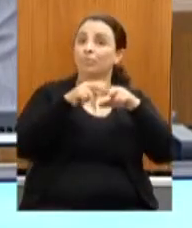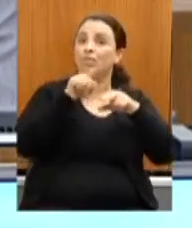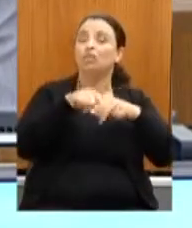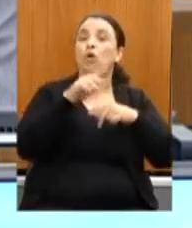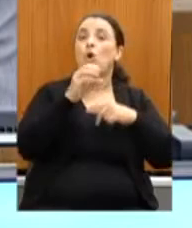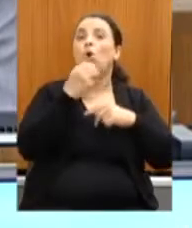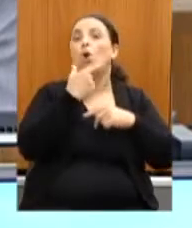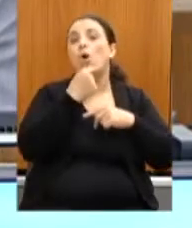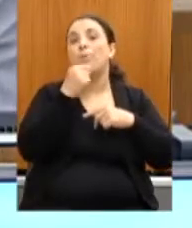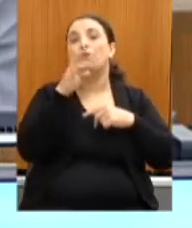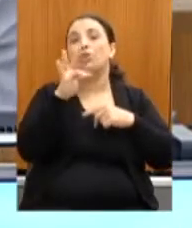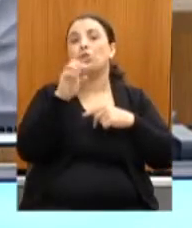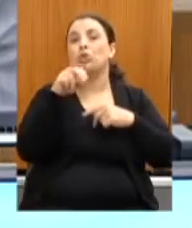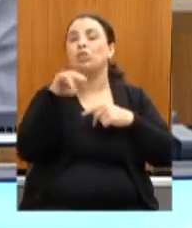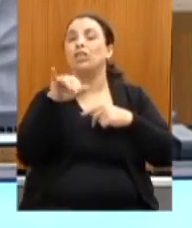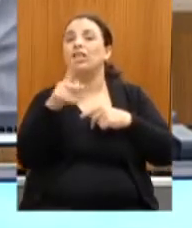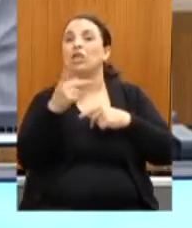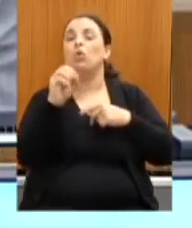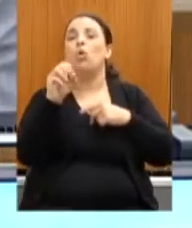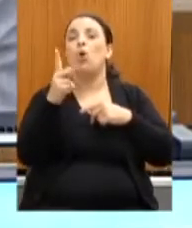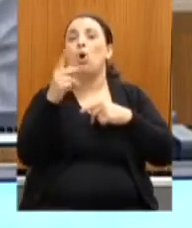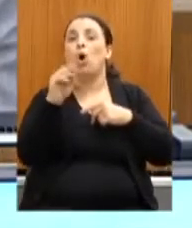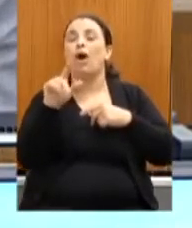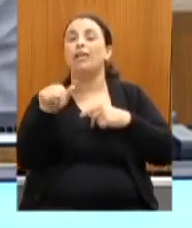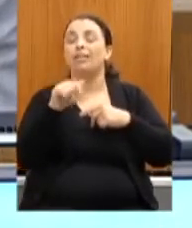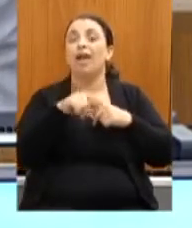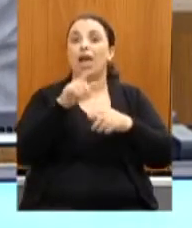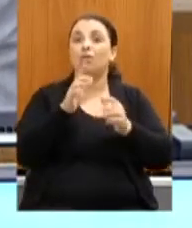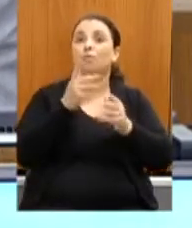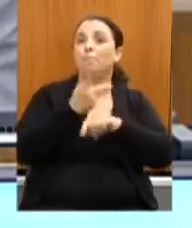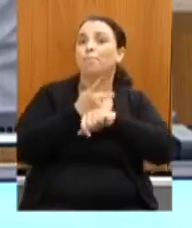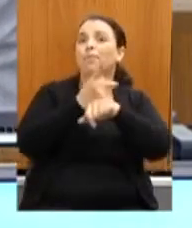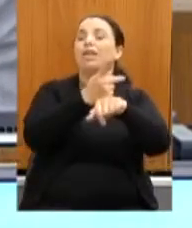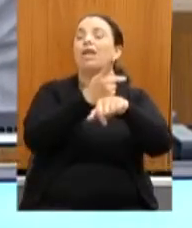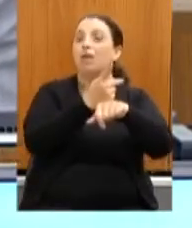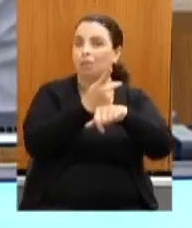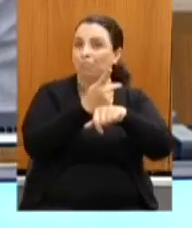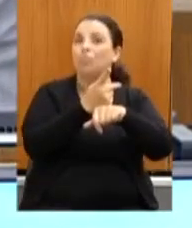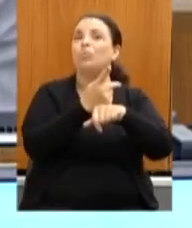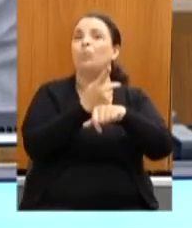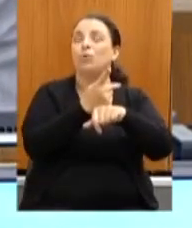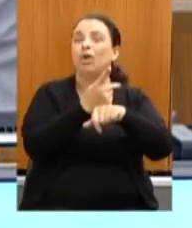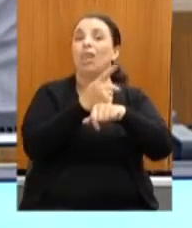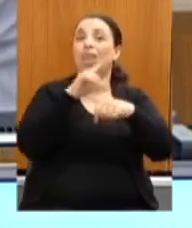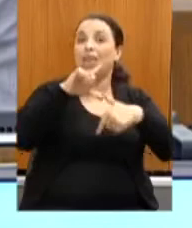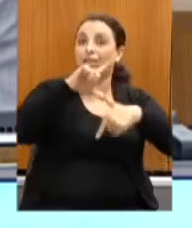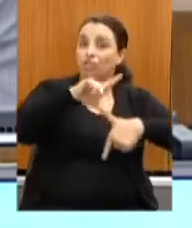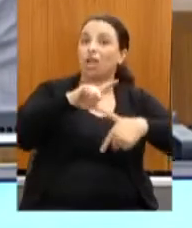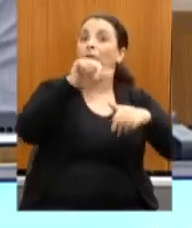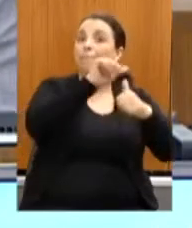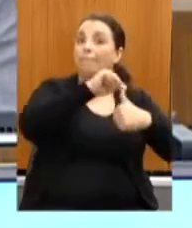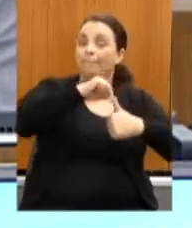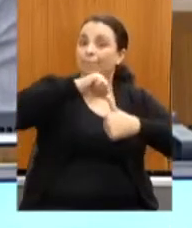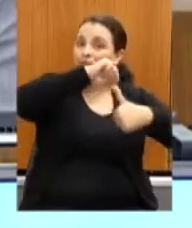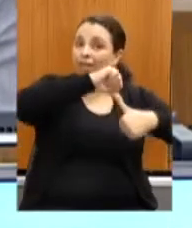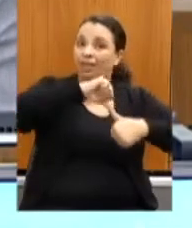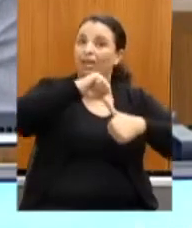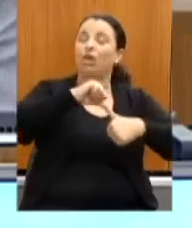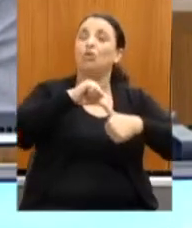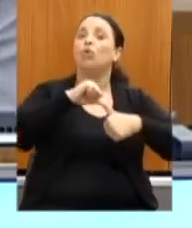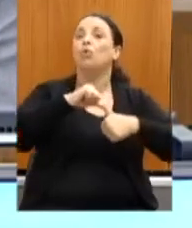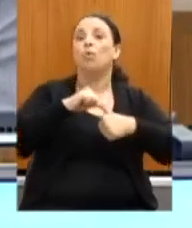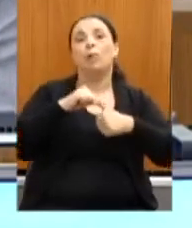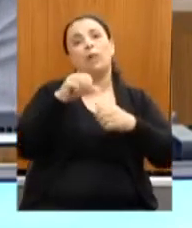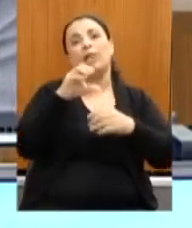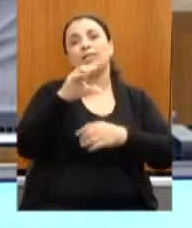como o melhor álbum latino-americano com o álbum Belo Horizonte e que, proximamente, nós faremos